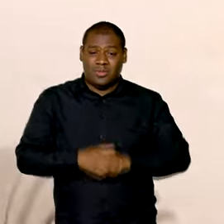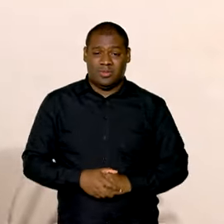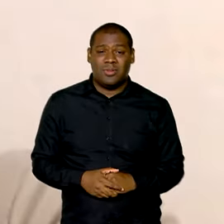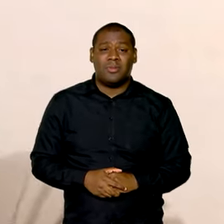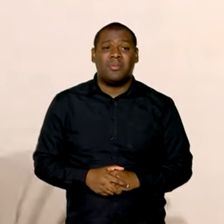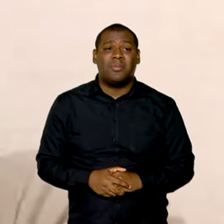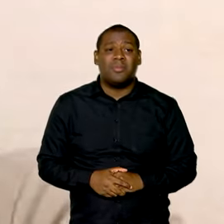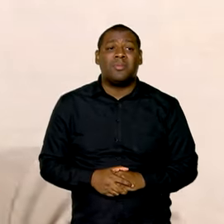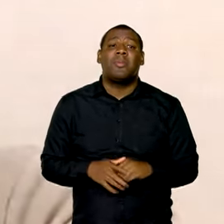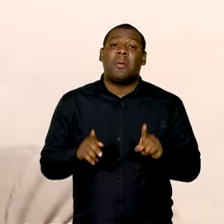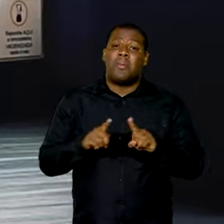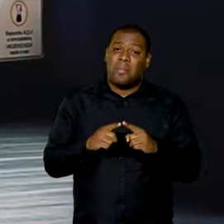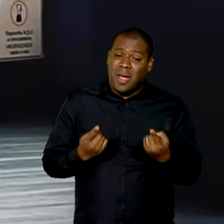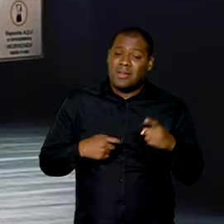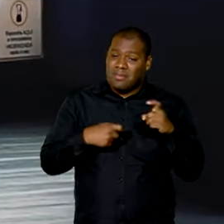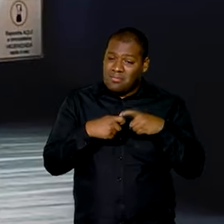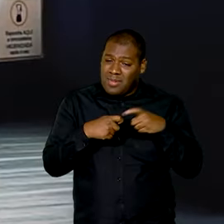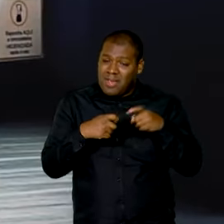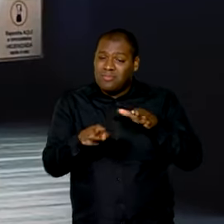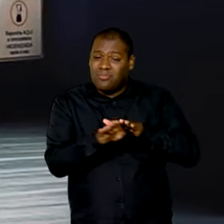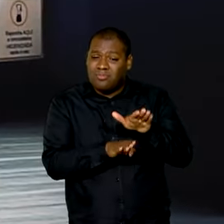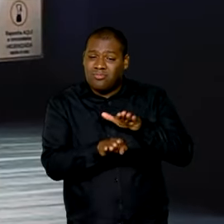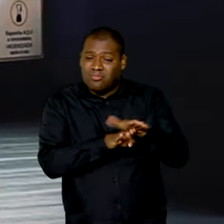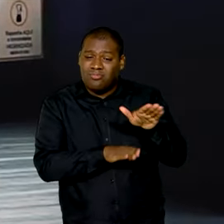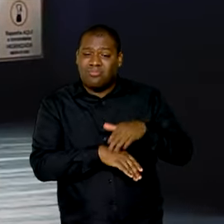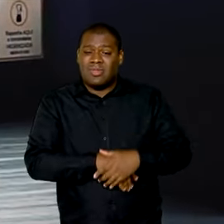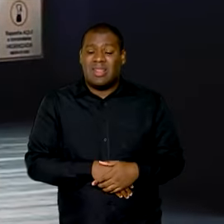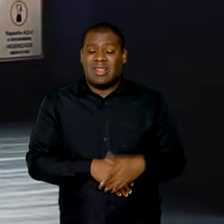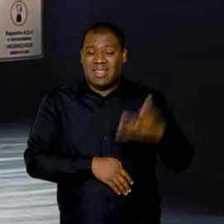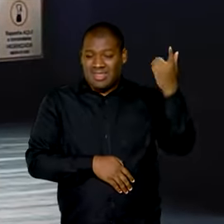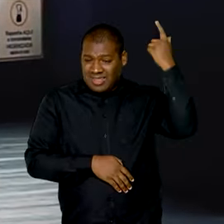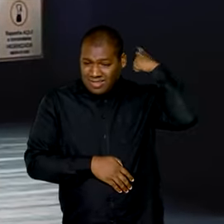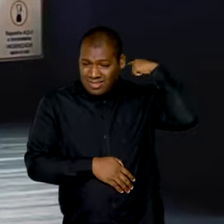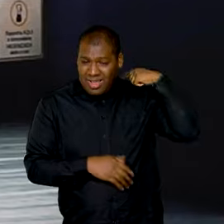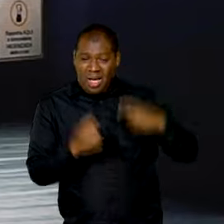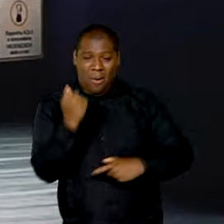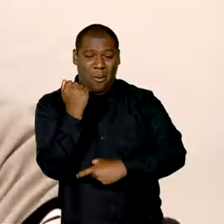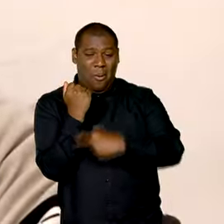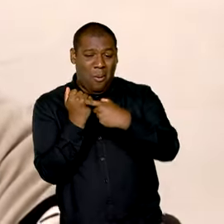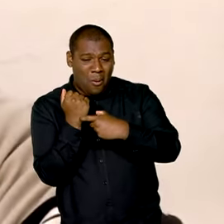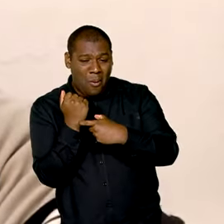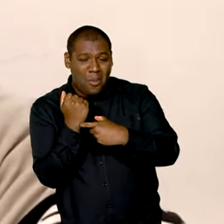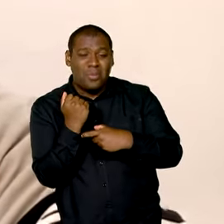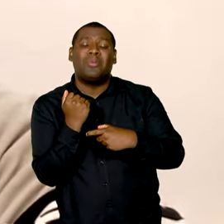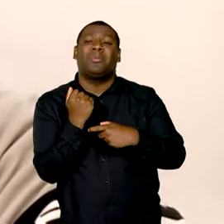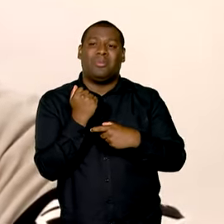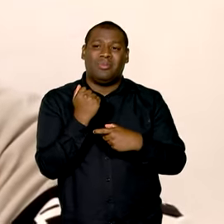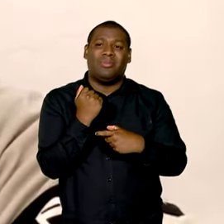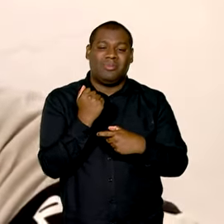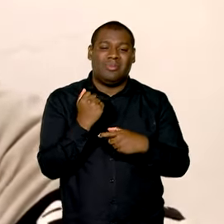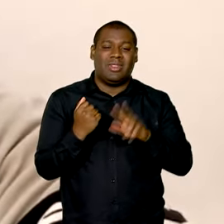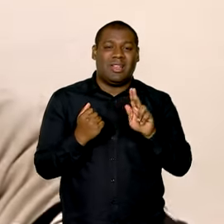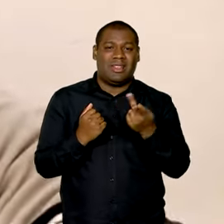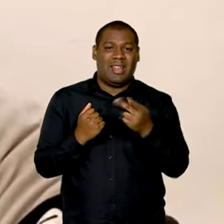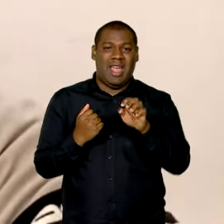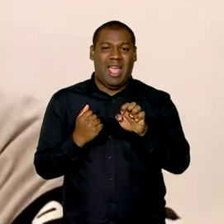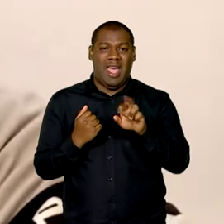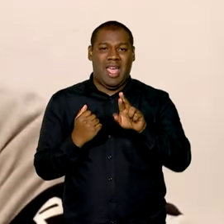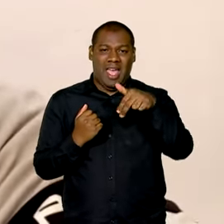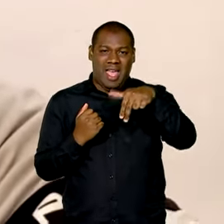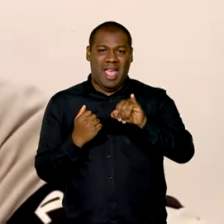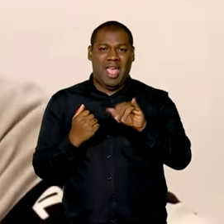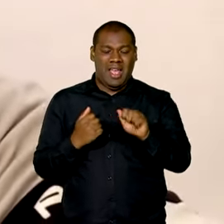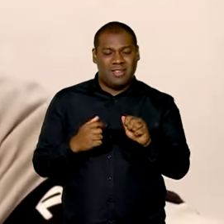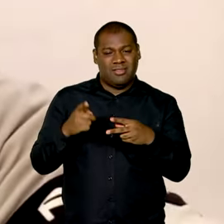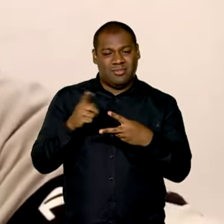recomendação médica. Ele tem duas hérnias na coluna lombar. Com 15 anos, primeiro, começou por falta